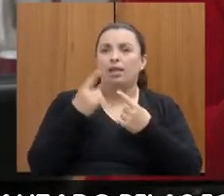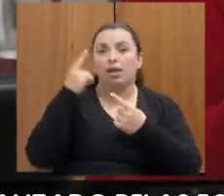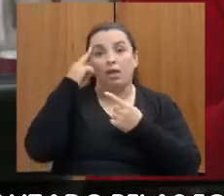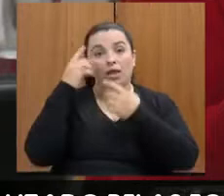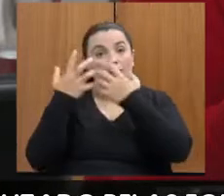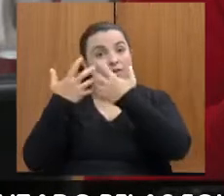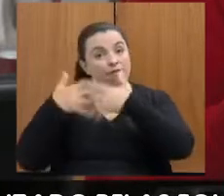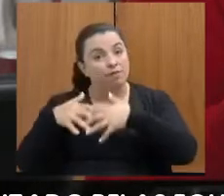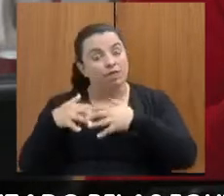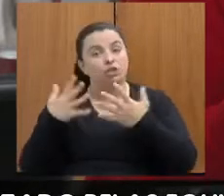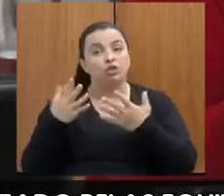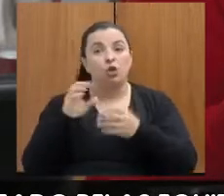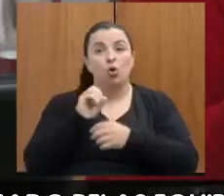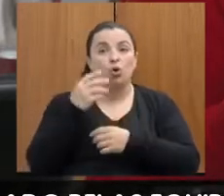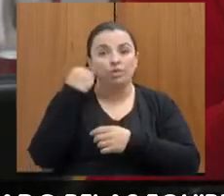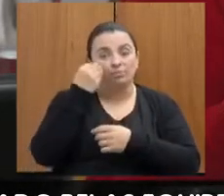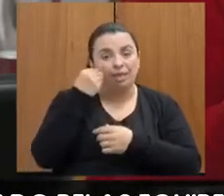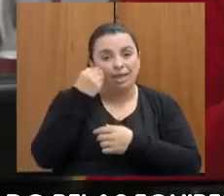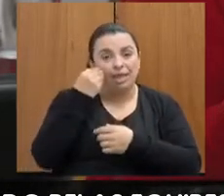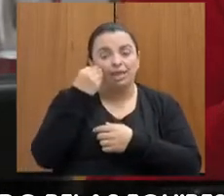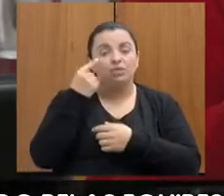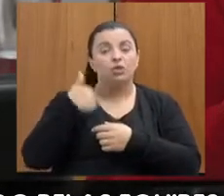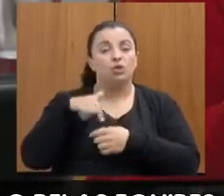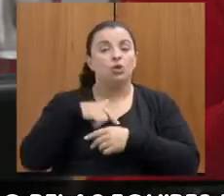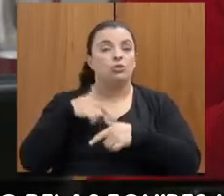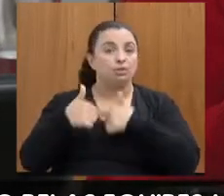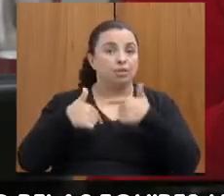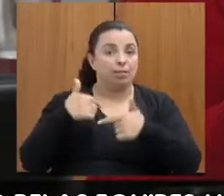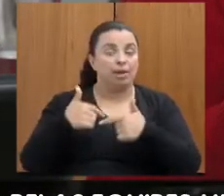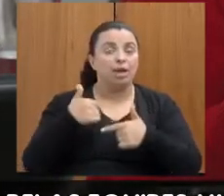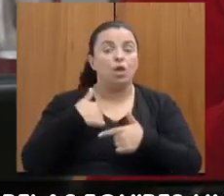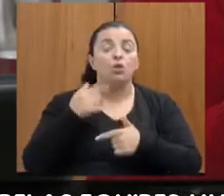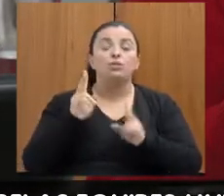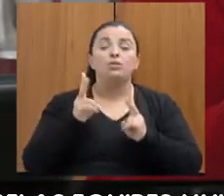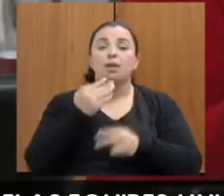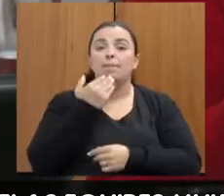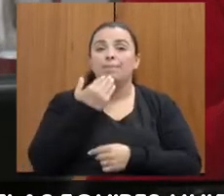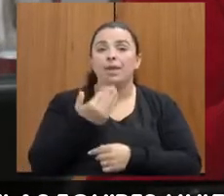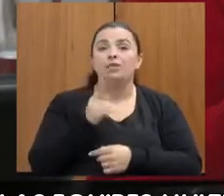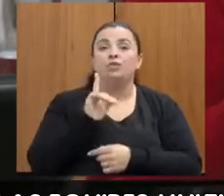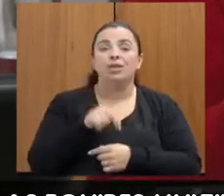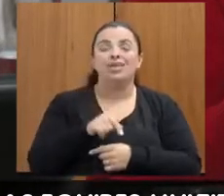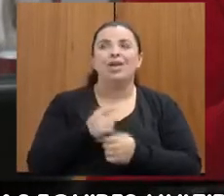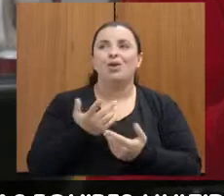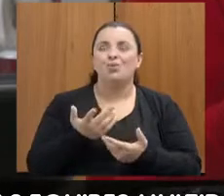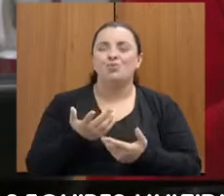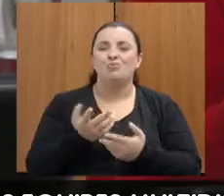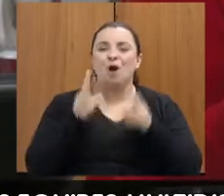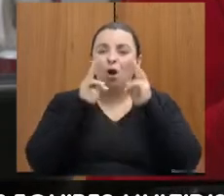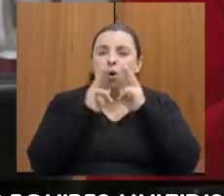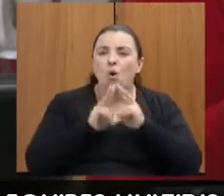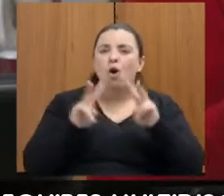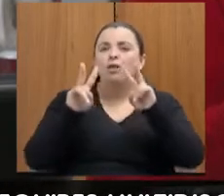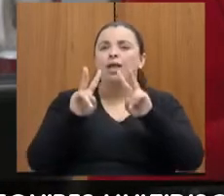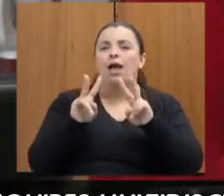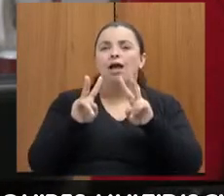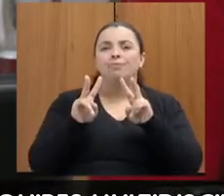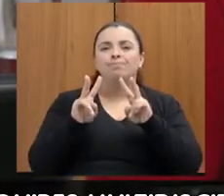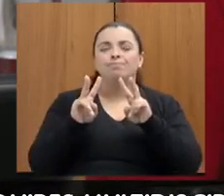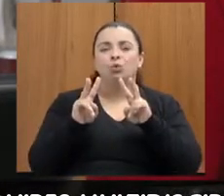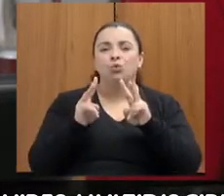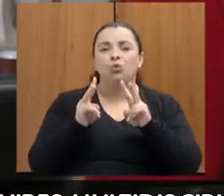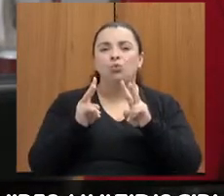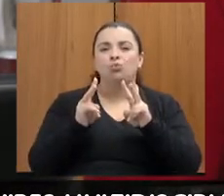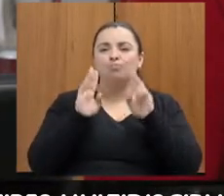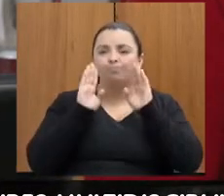sobre a nossa atuação, o que eu sempre peço e clamo mesmo é por um olhar no interior. A Ana sabe disso. A gente vive em uma